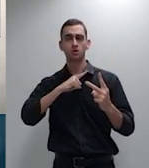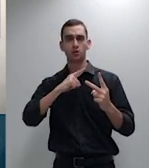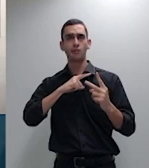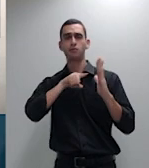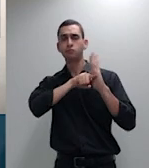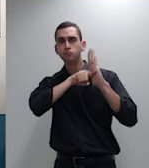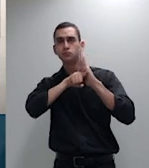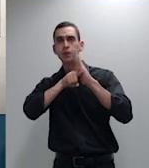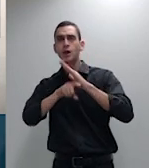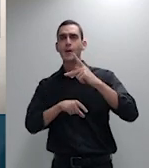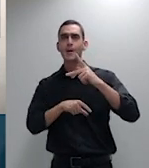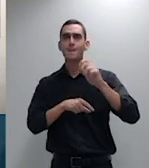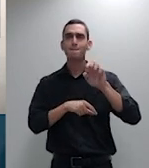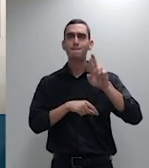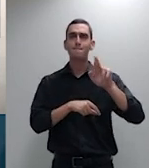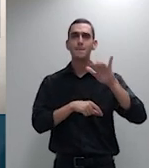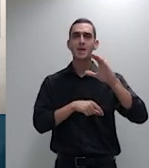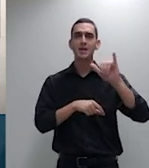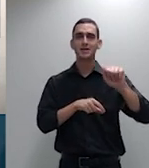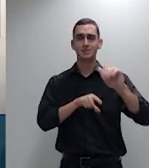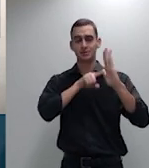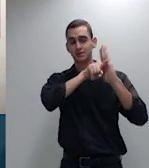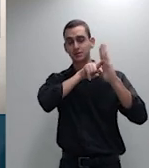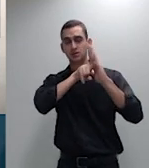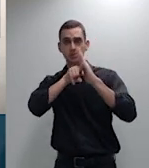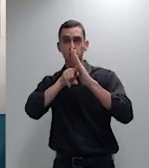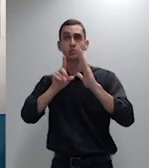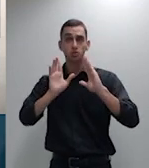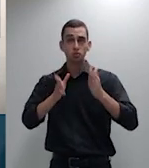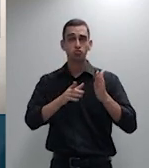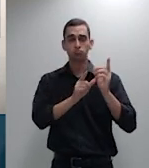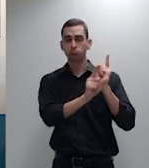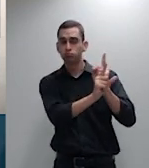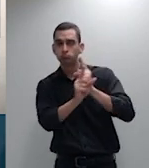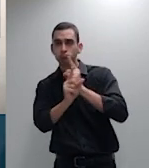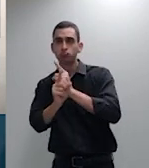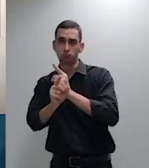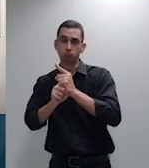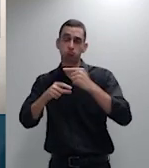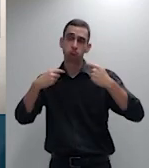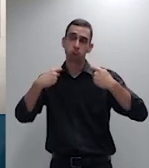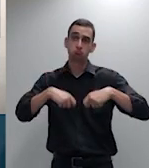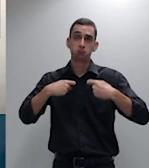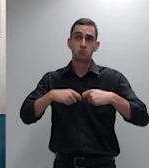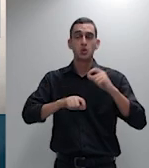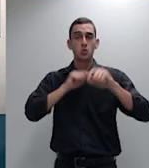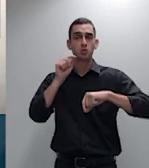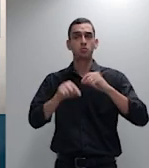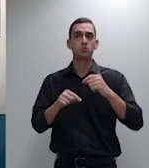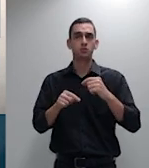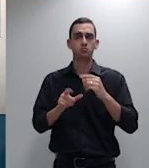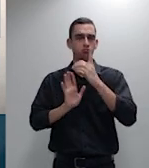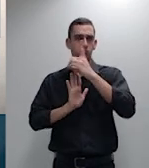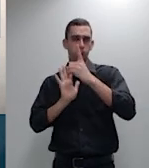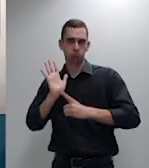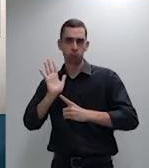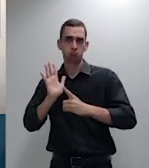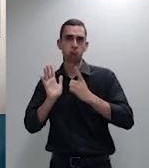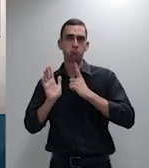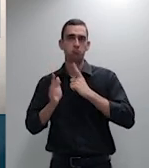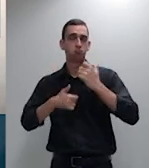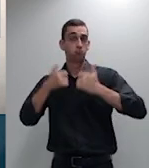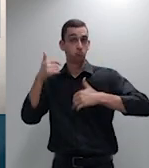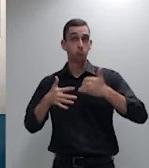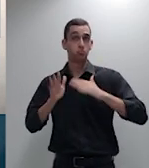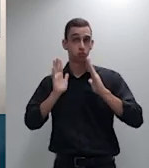segundo a abusividade já foi de antemão declarada com base no cotejo de índices torna-se necessário